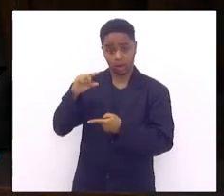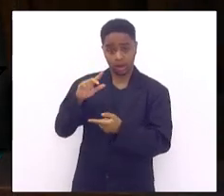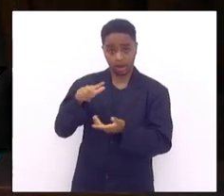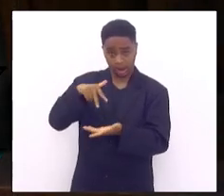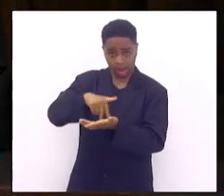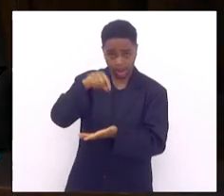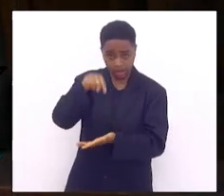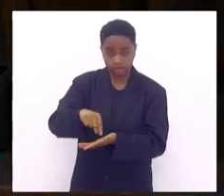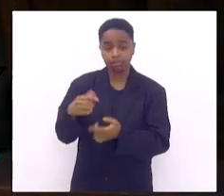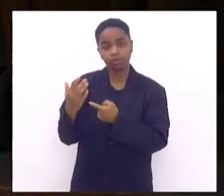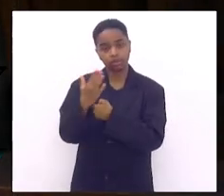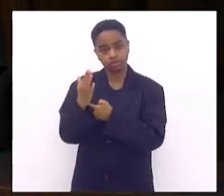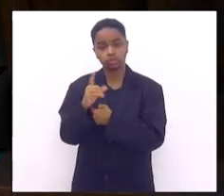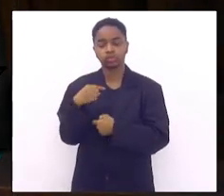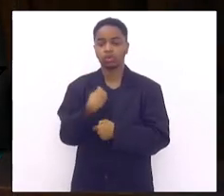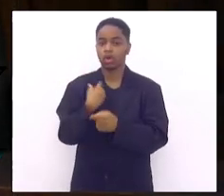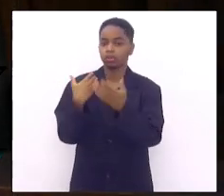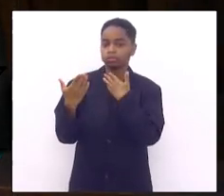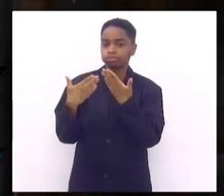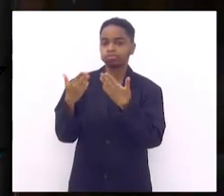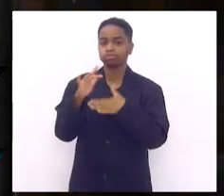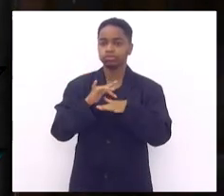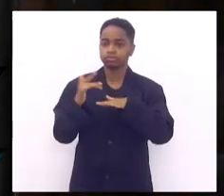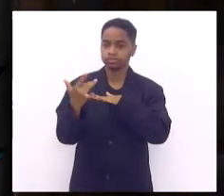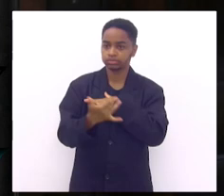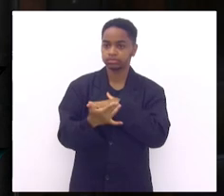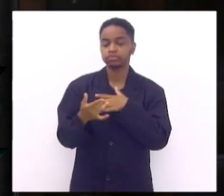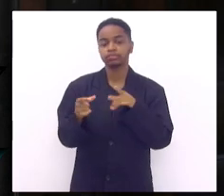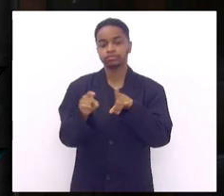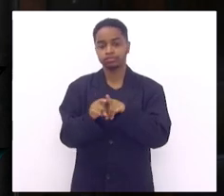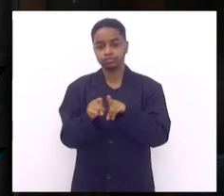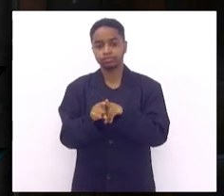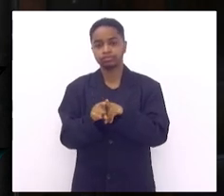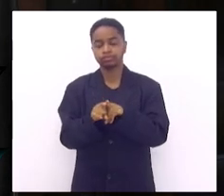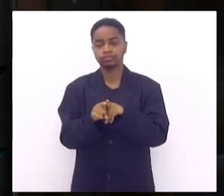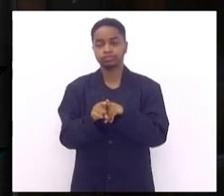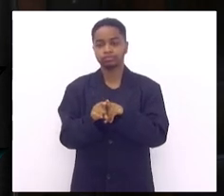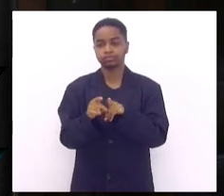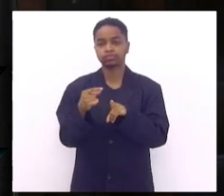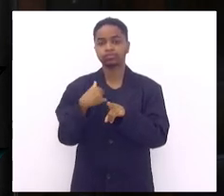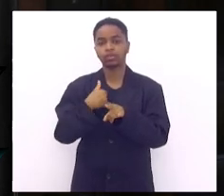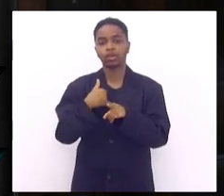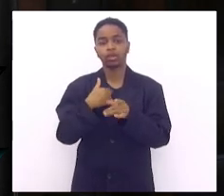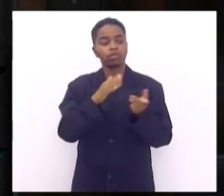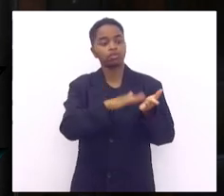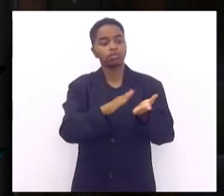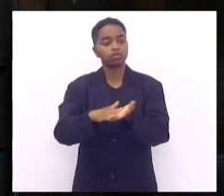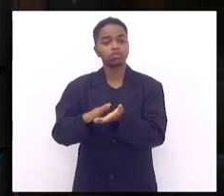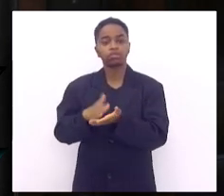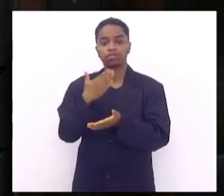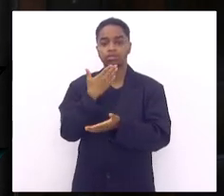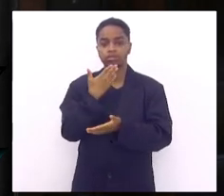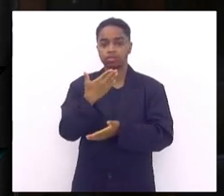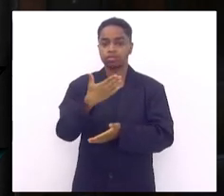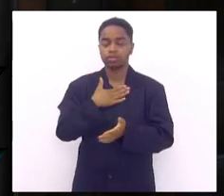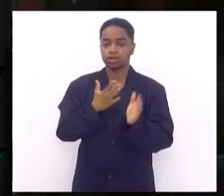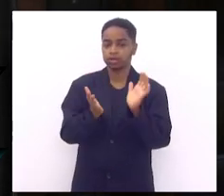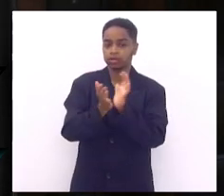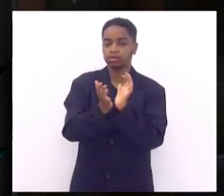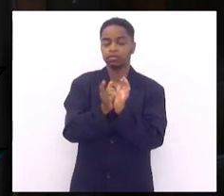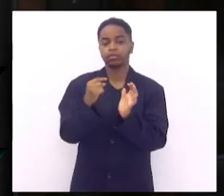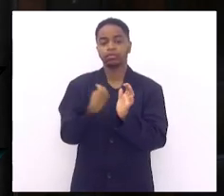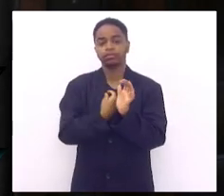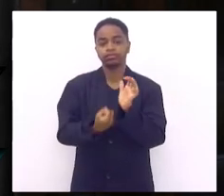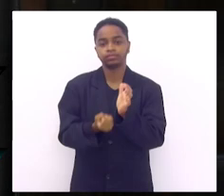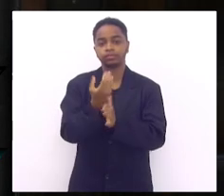ajuda a gente conversou nas redes sociais e também estou cobrando meu gabinete a gente fazer alguns projetos